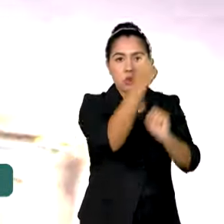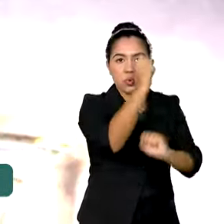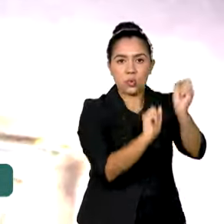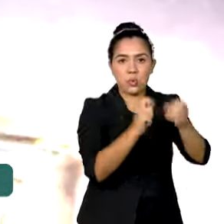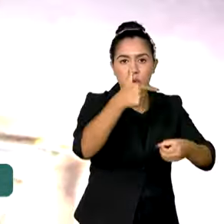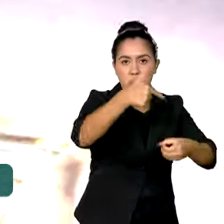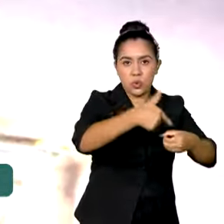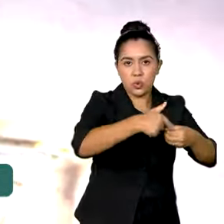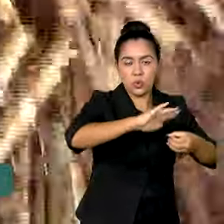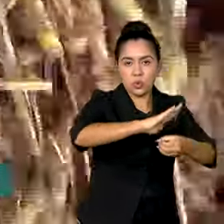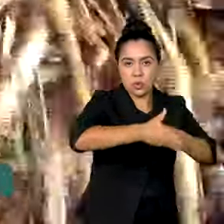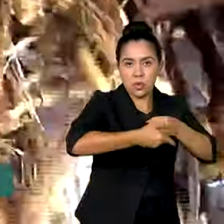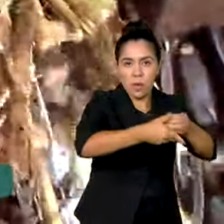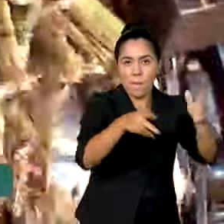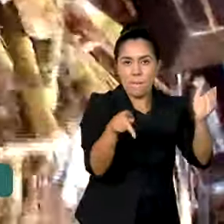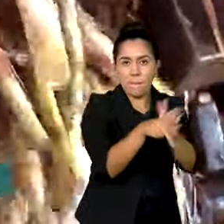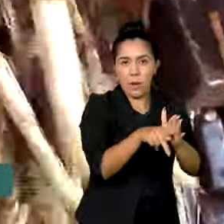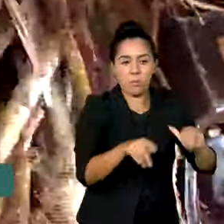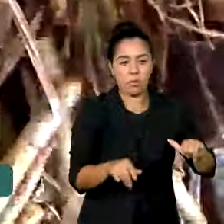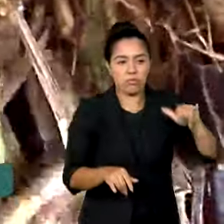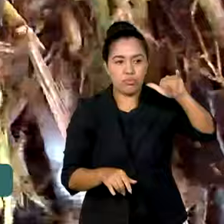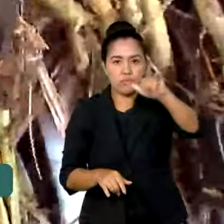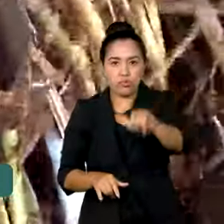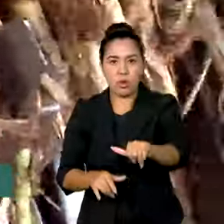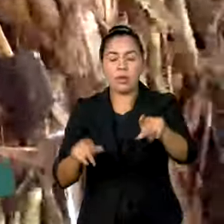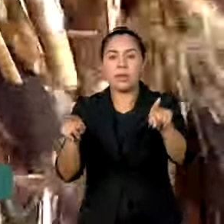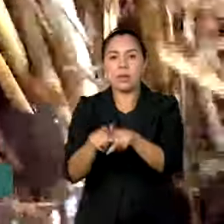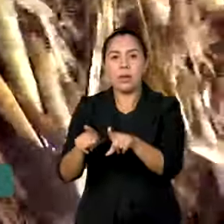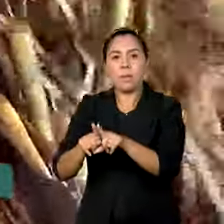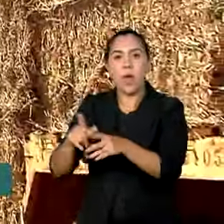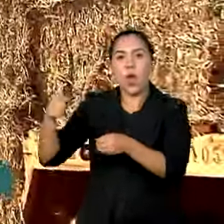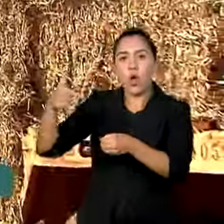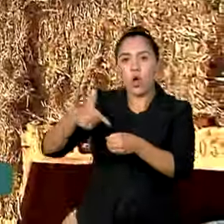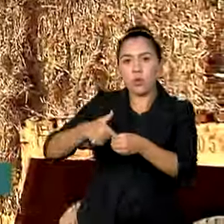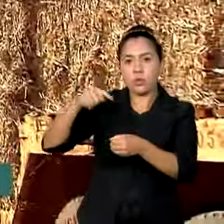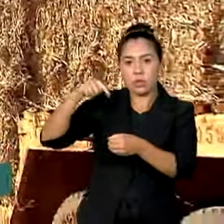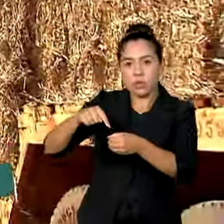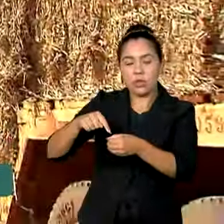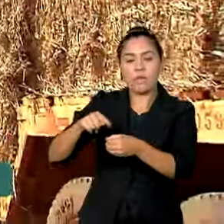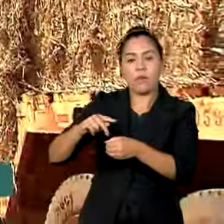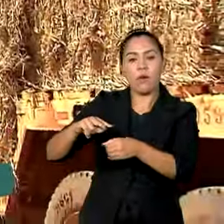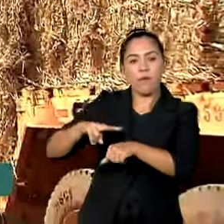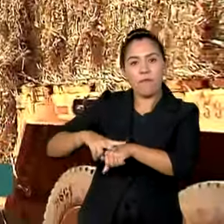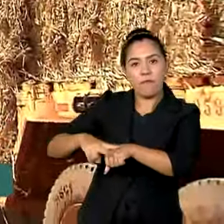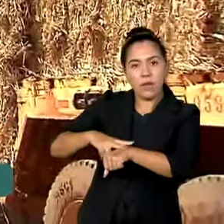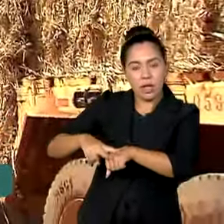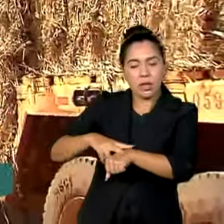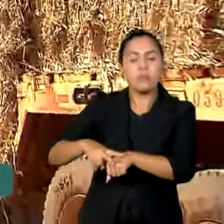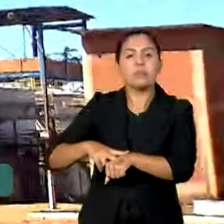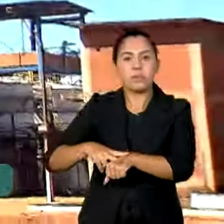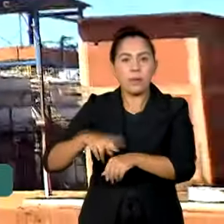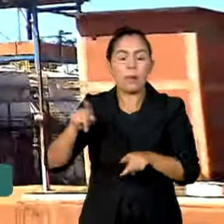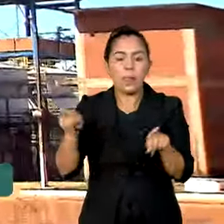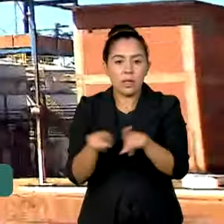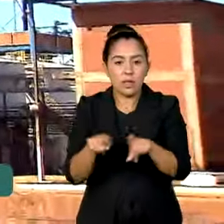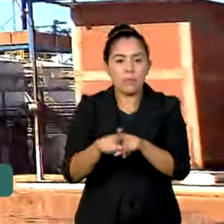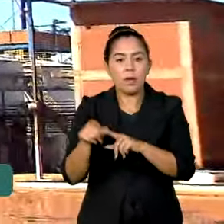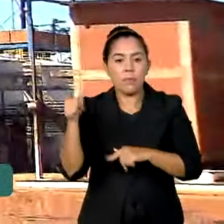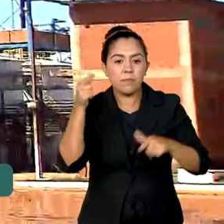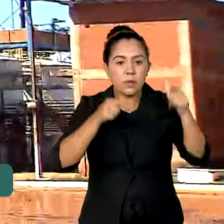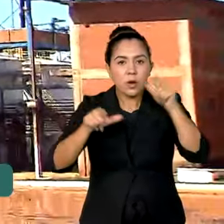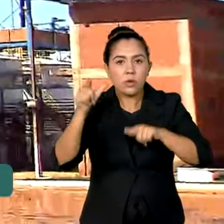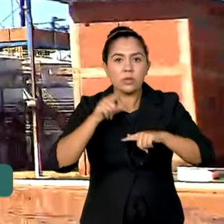sustentável de aviação e a de combustível verde, além de regulamentar a captura e